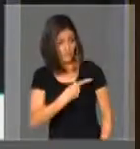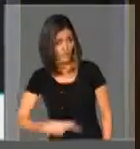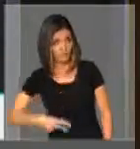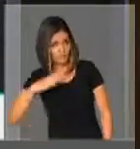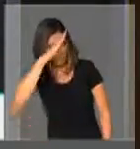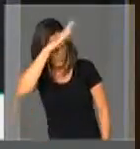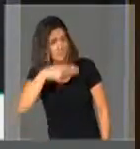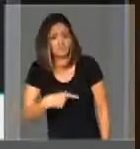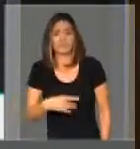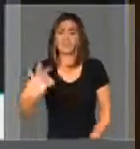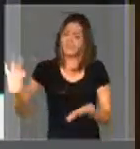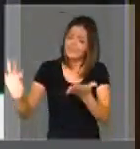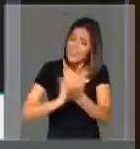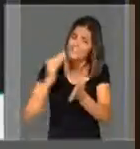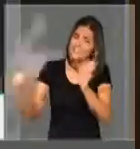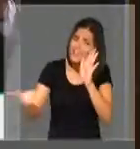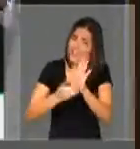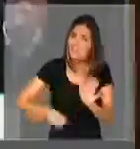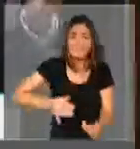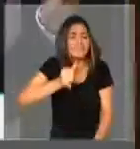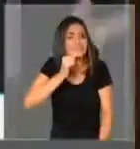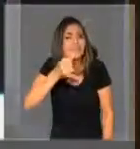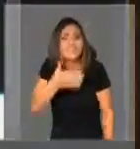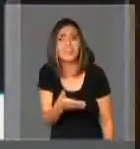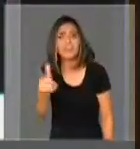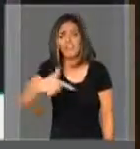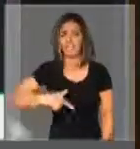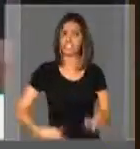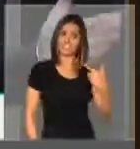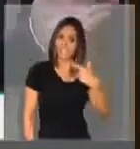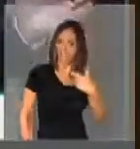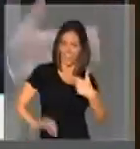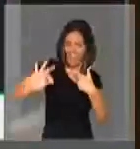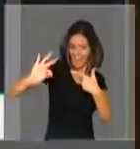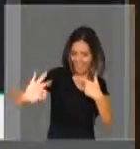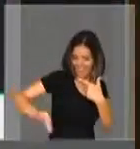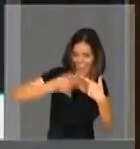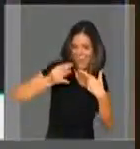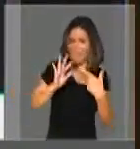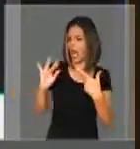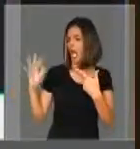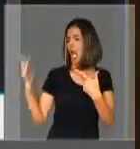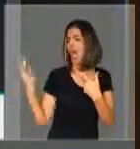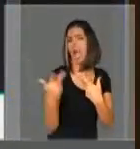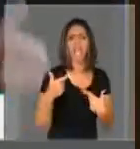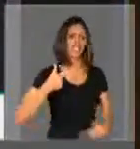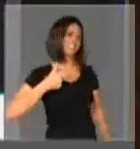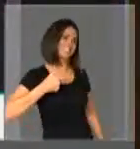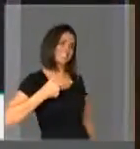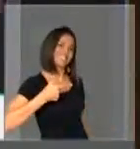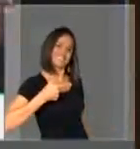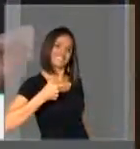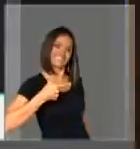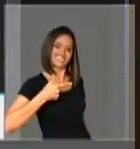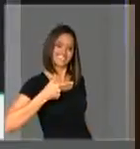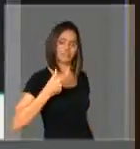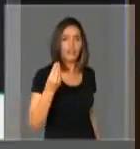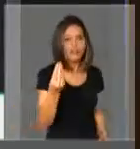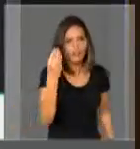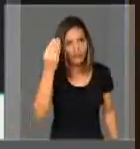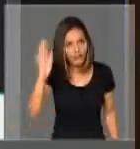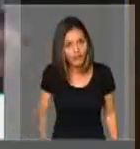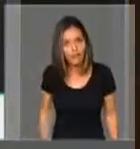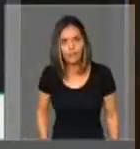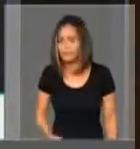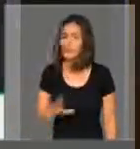República assinar esse decreto fazendo um gesto de arma. Um monte de gente em volta fazendo a mesma coisa. Pelo amor de Deus,